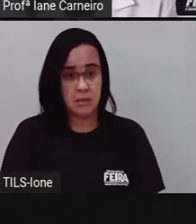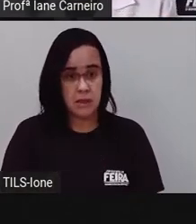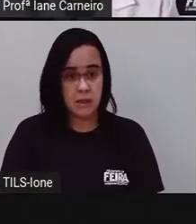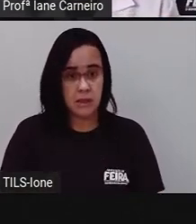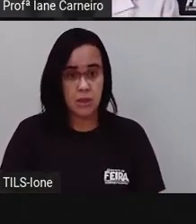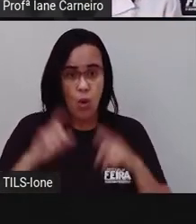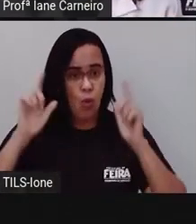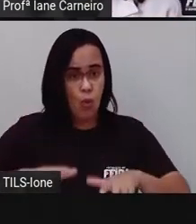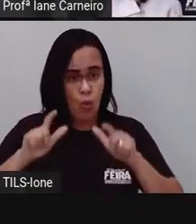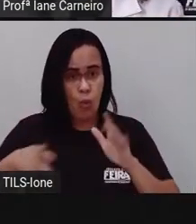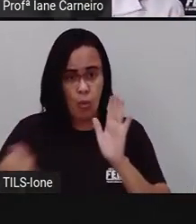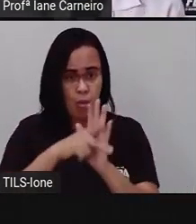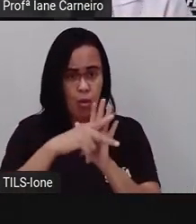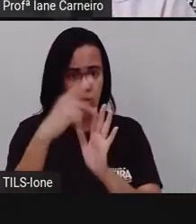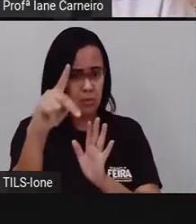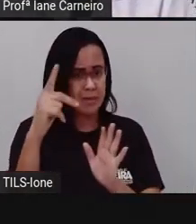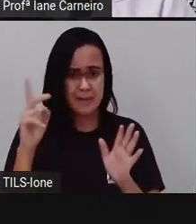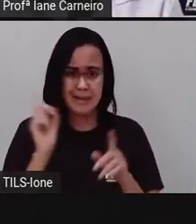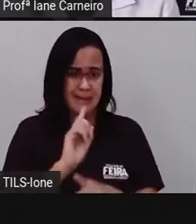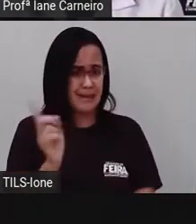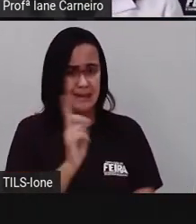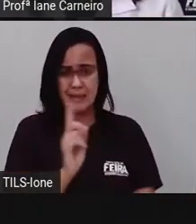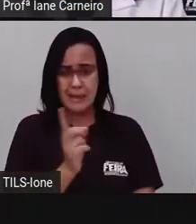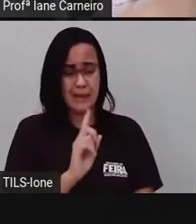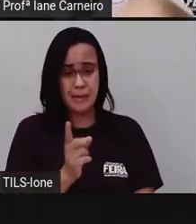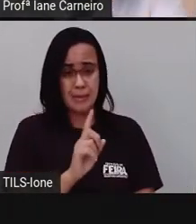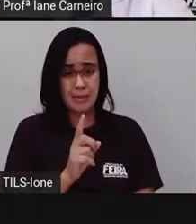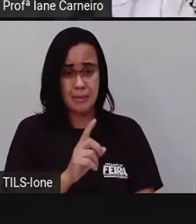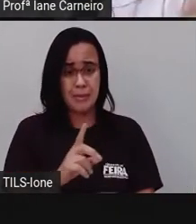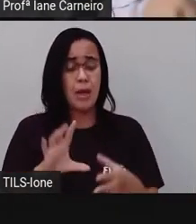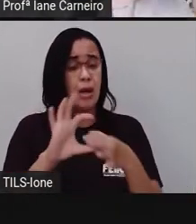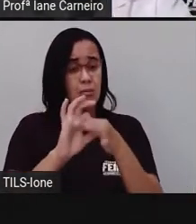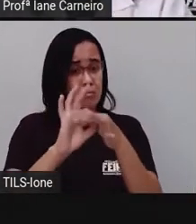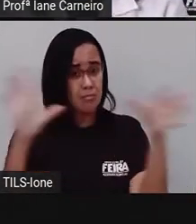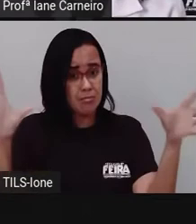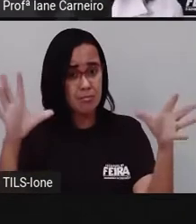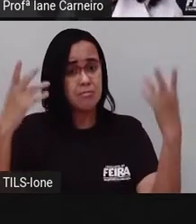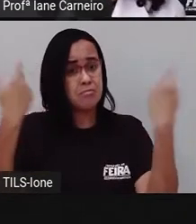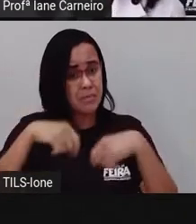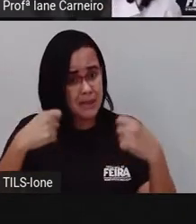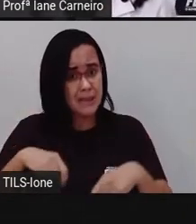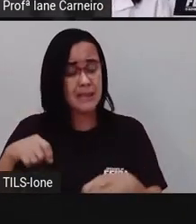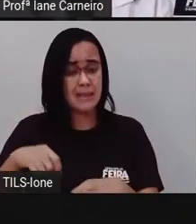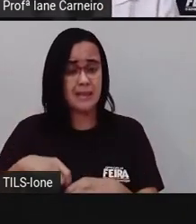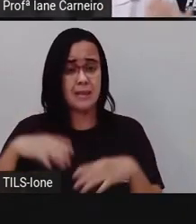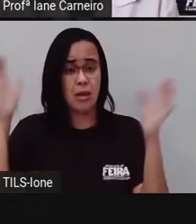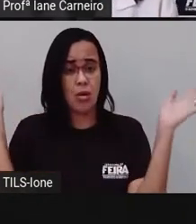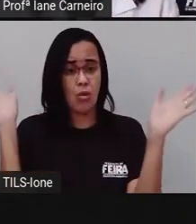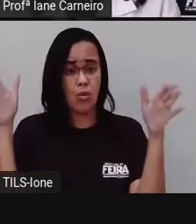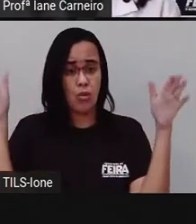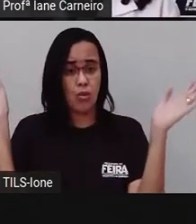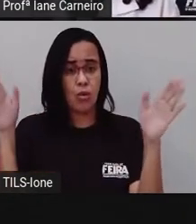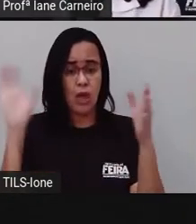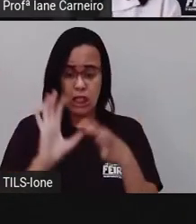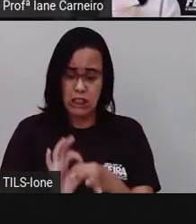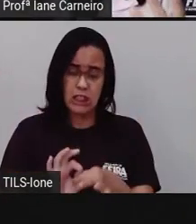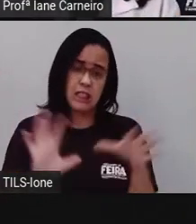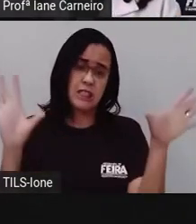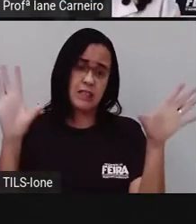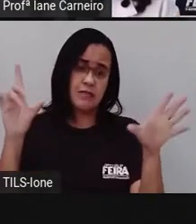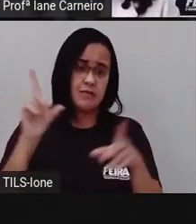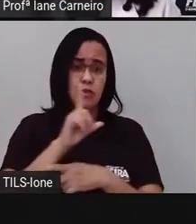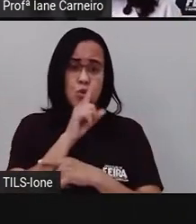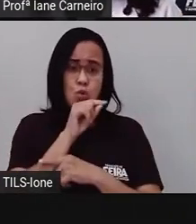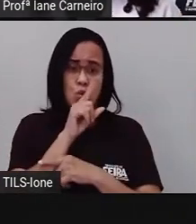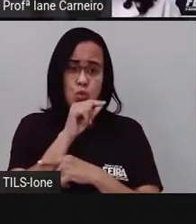ambiente próprio dele, né? O ambiente próprio da ave é aonde? Voando de uma árvore para outra, né? Só que muitas